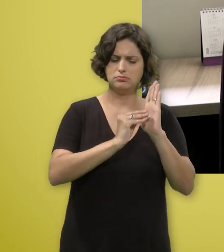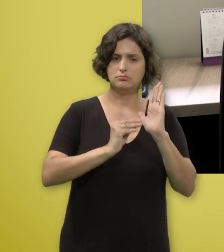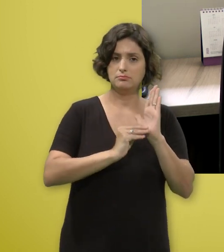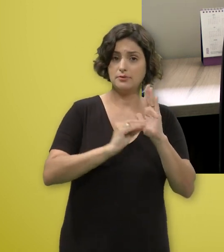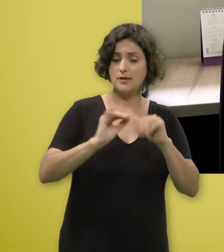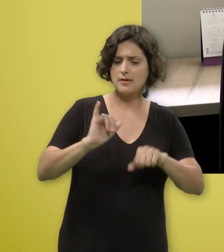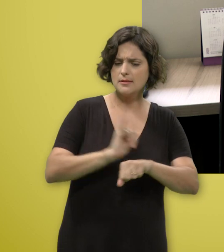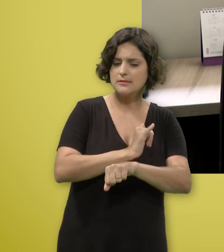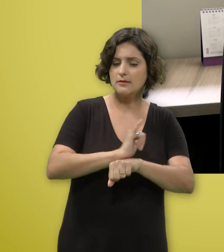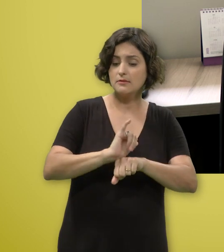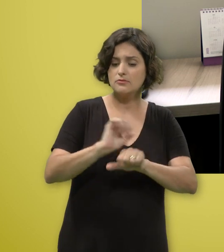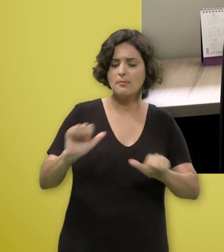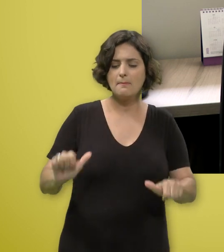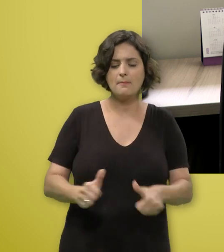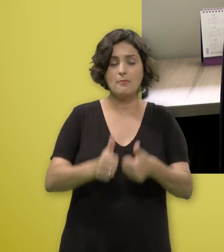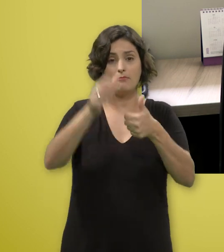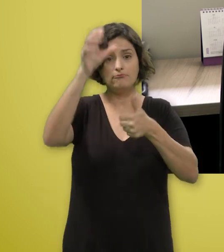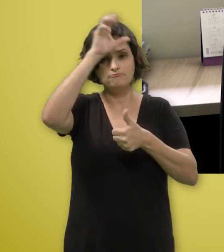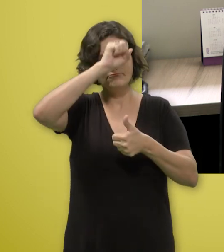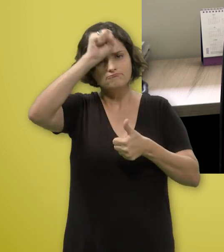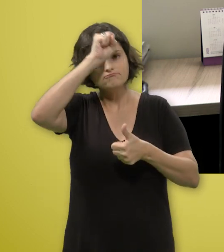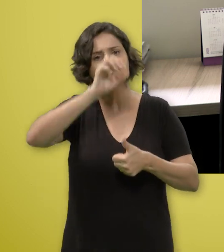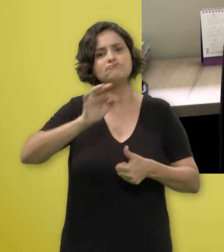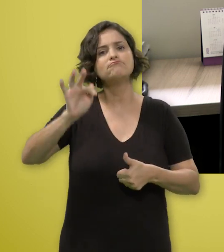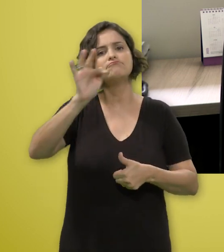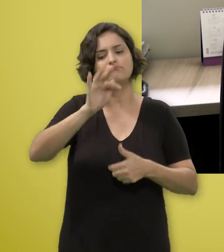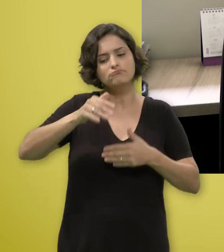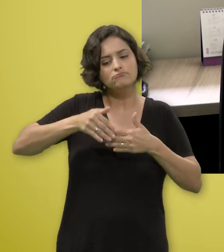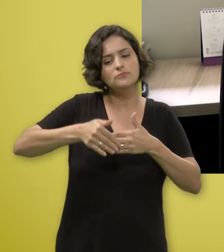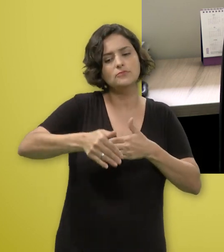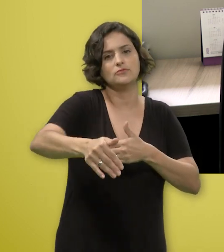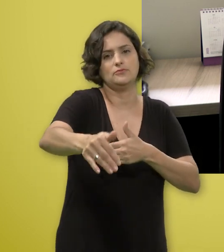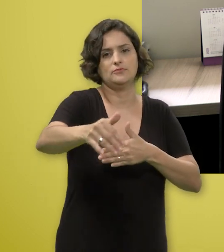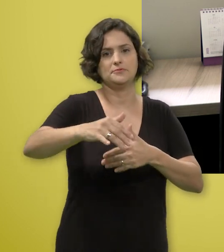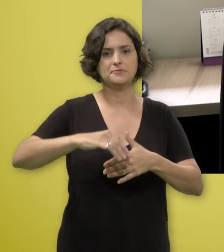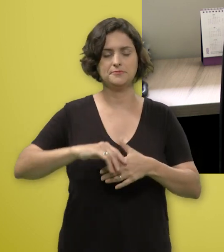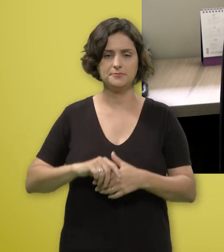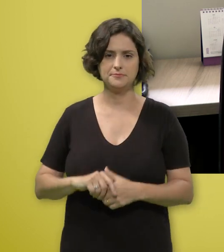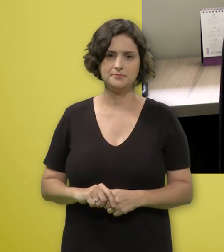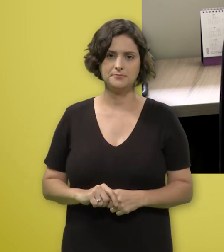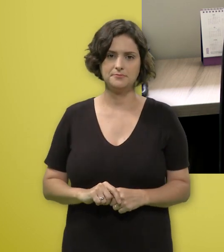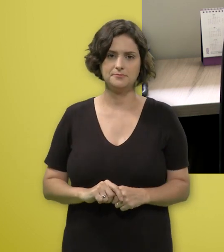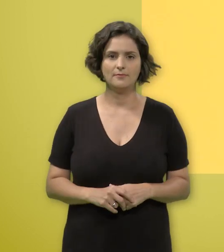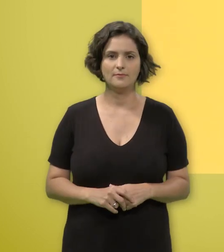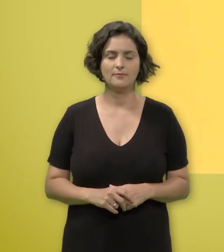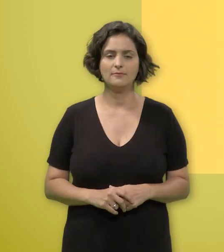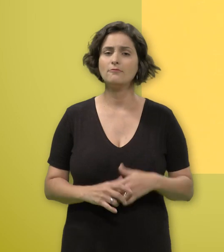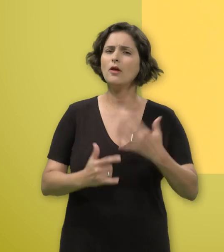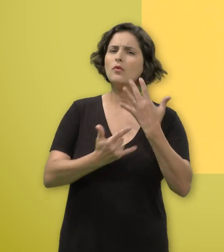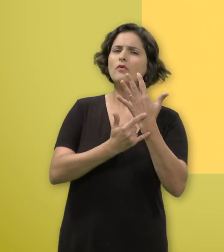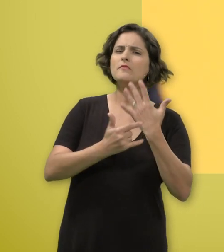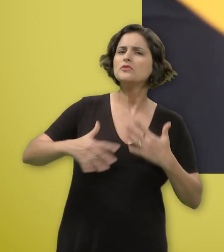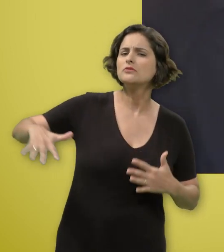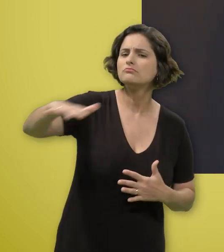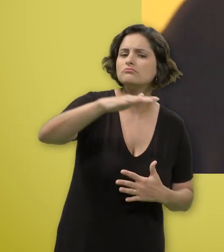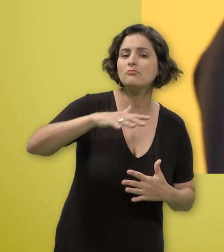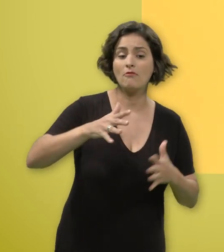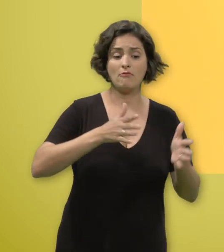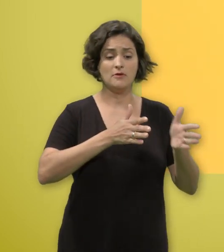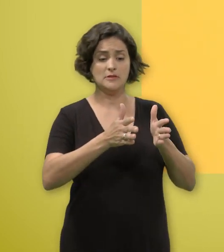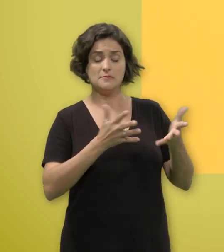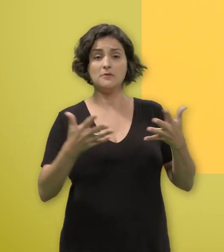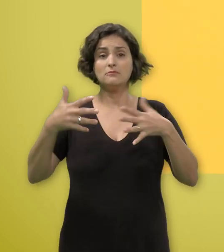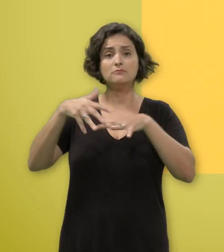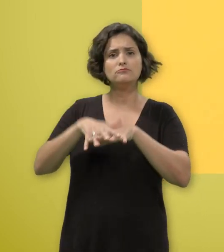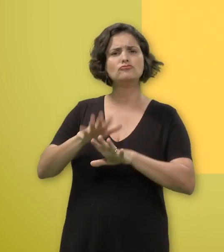aprendizagem, o desenvolvimento desse aluno no seu percurso acadêmico. A gente tem tornado o ambiente